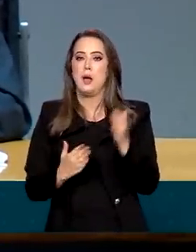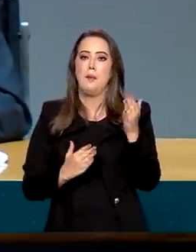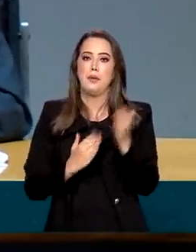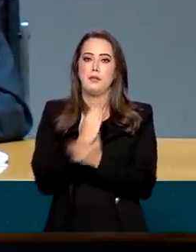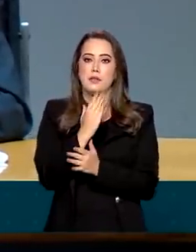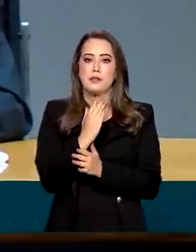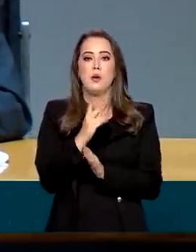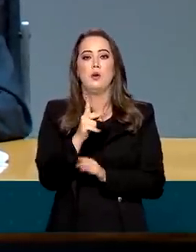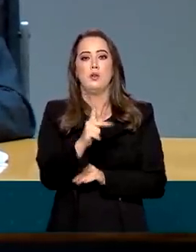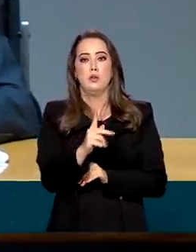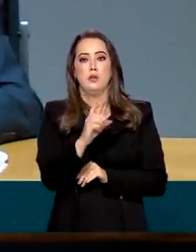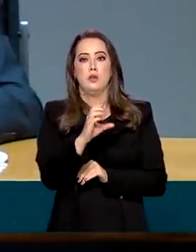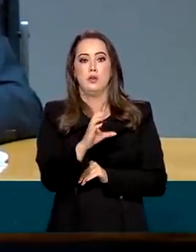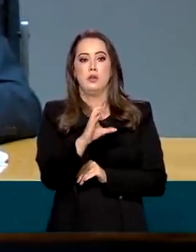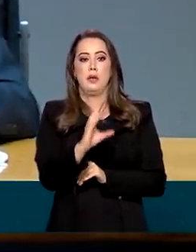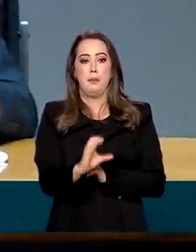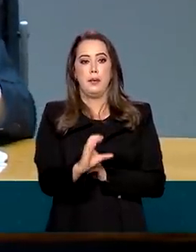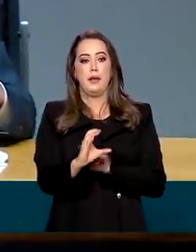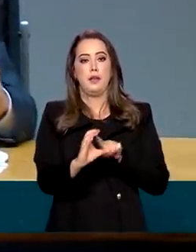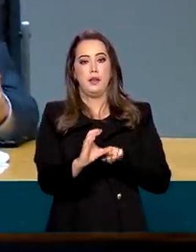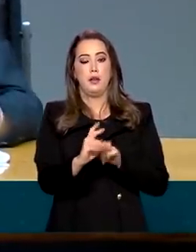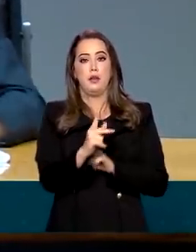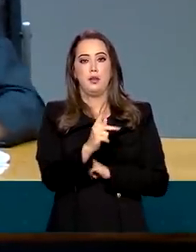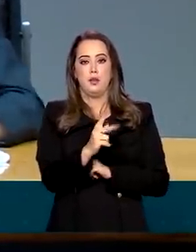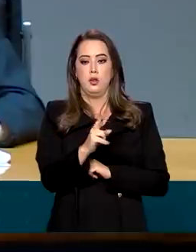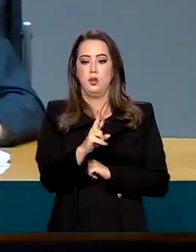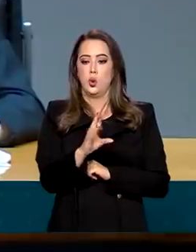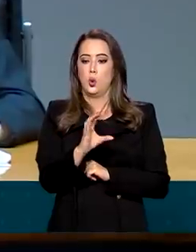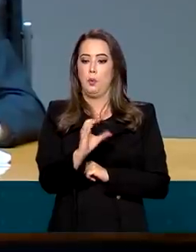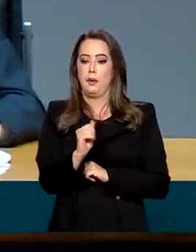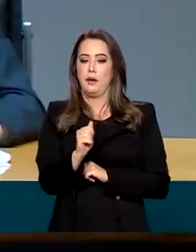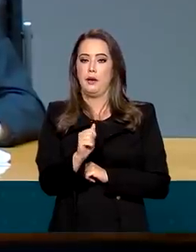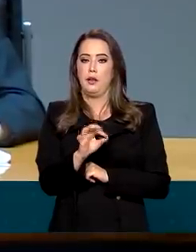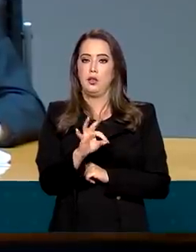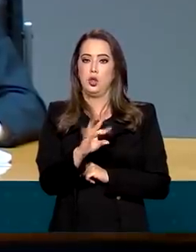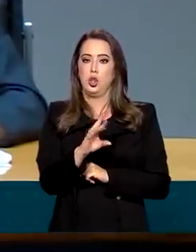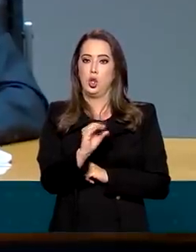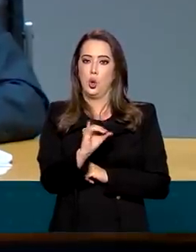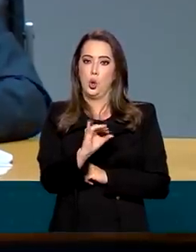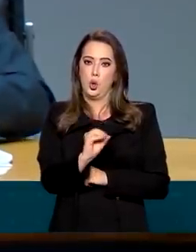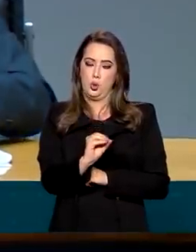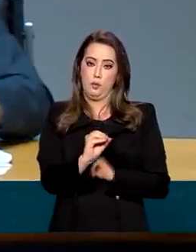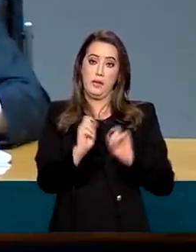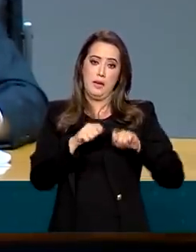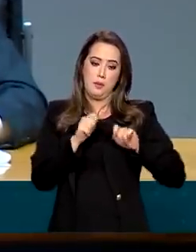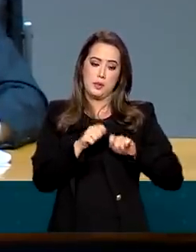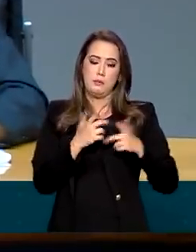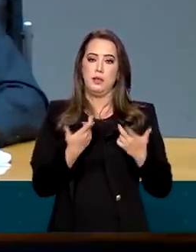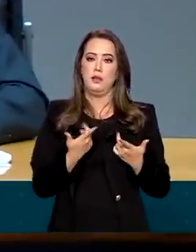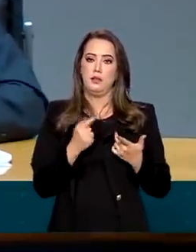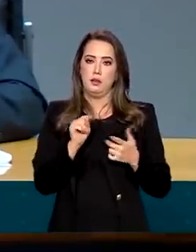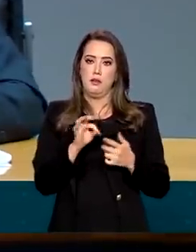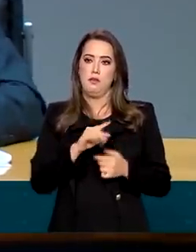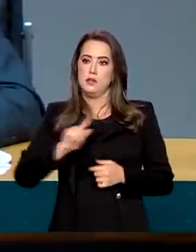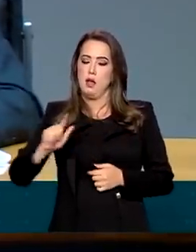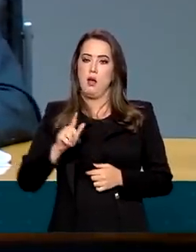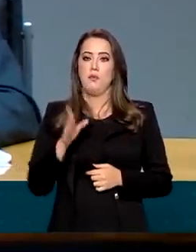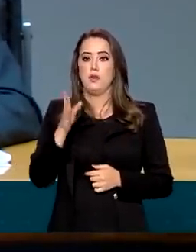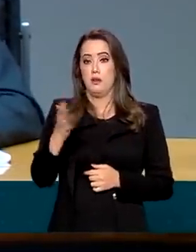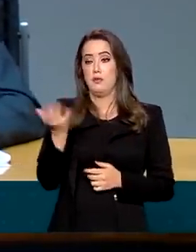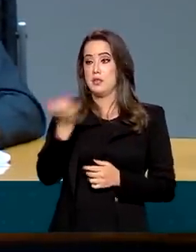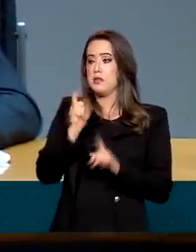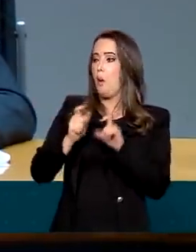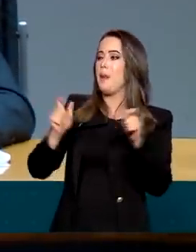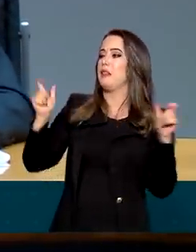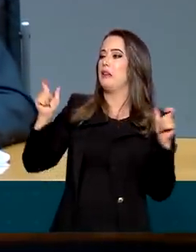do precatório, porque é ela que dá o espaço para essa ação fiscal. Ah, mas vocês estão ampliando, querem fazer um programa eleitoreiro?